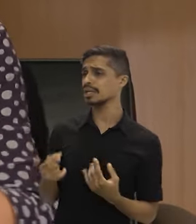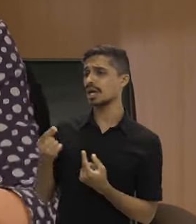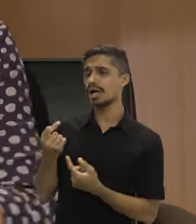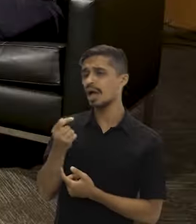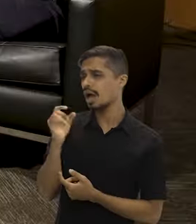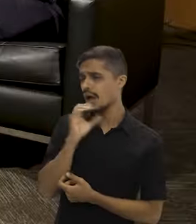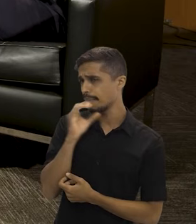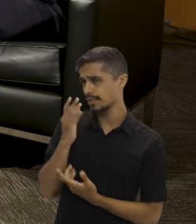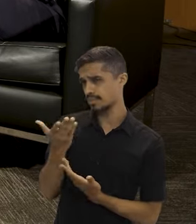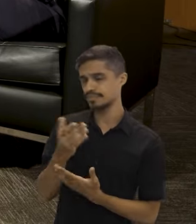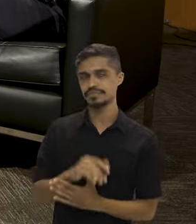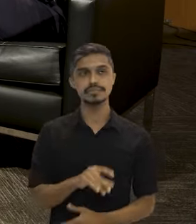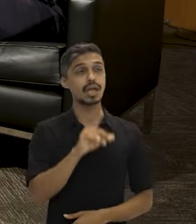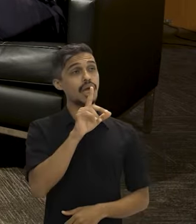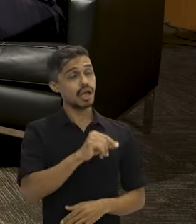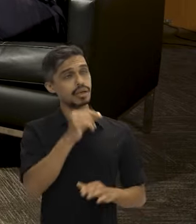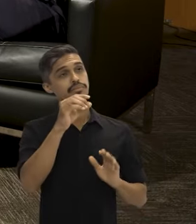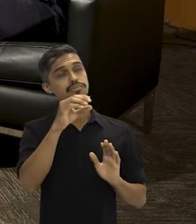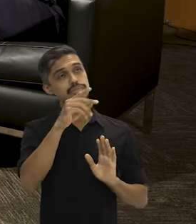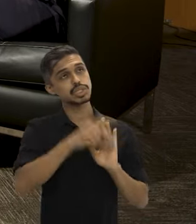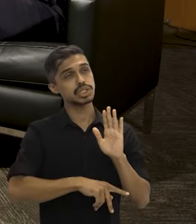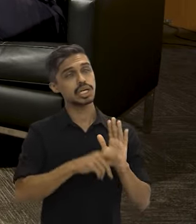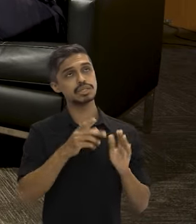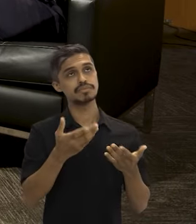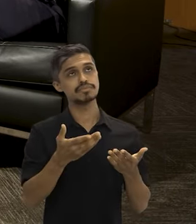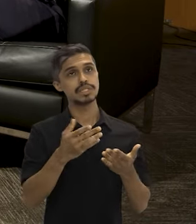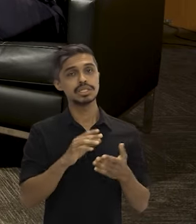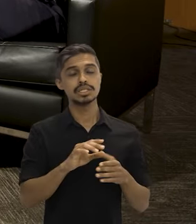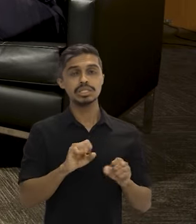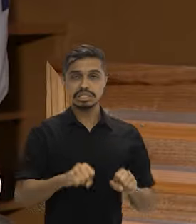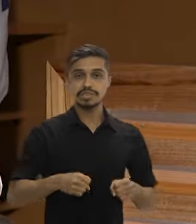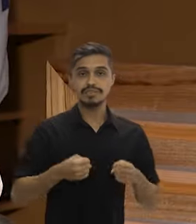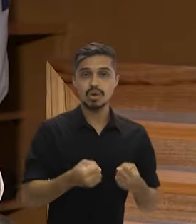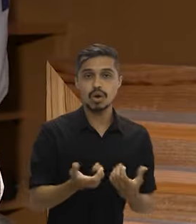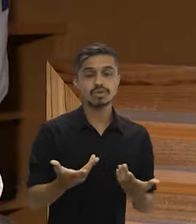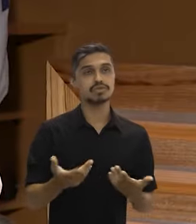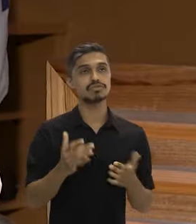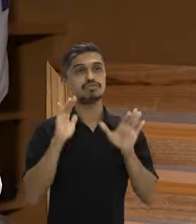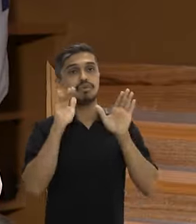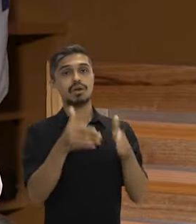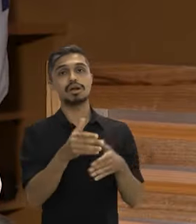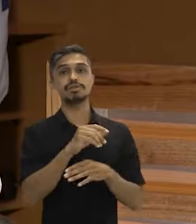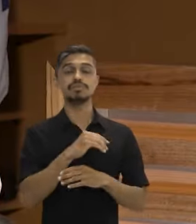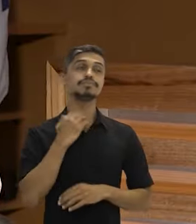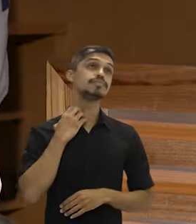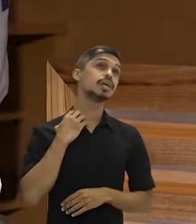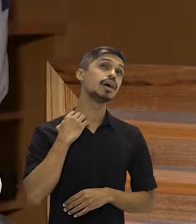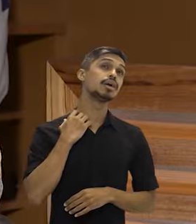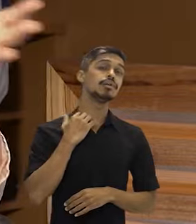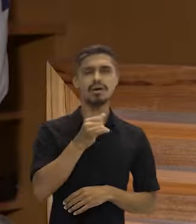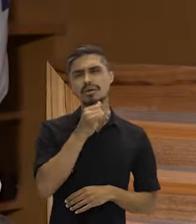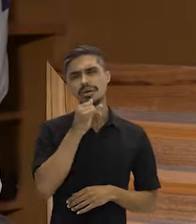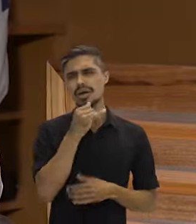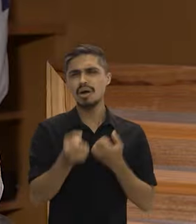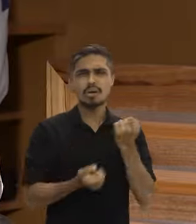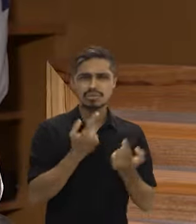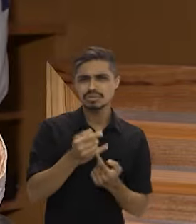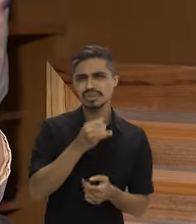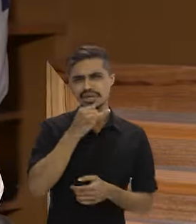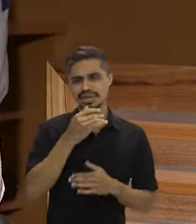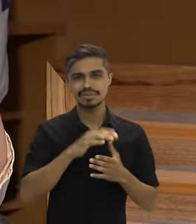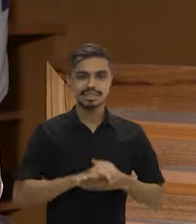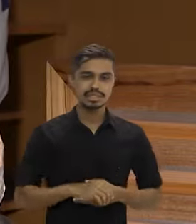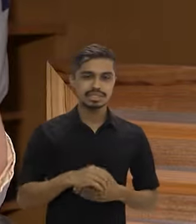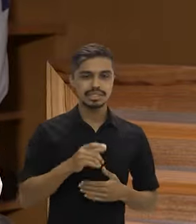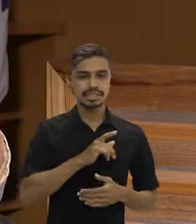Explica um pouquinho, rapidamente. São projetos. Tanto ações voltadas... Pegar alguns exemplos,